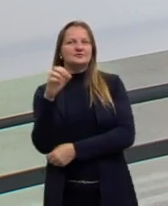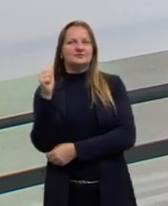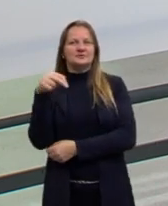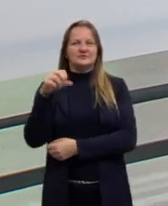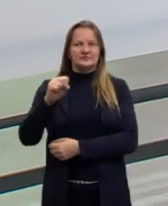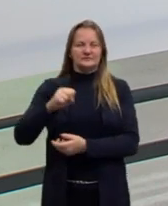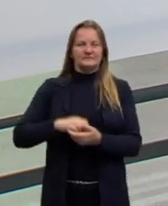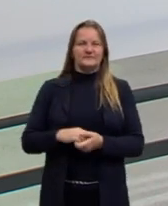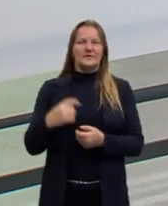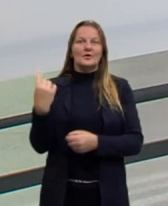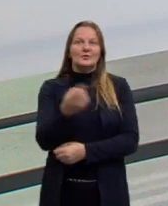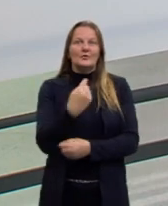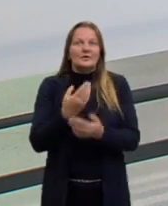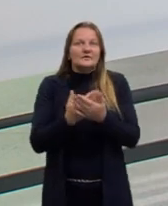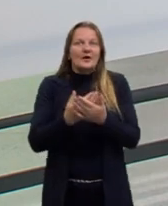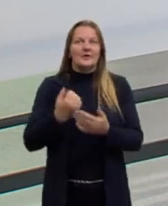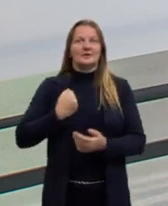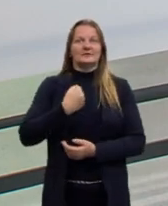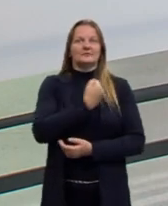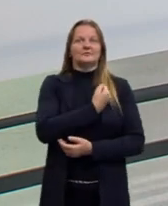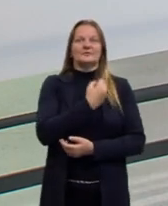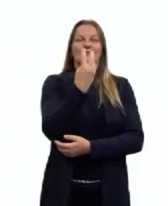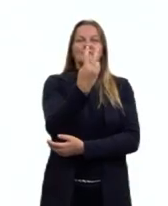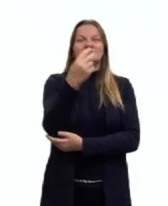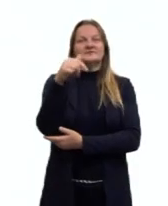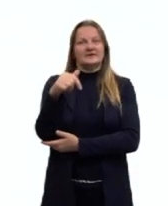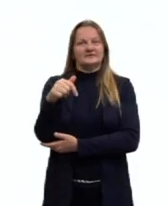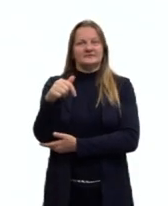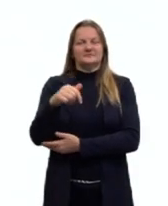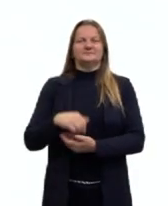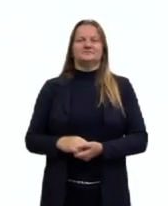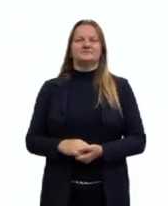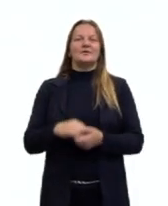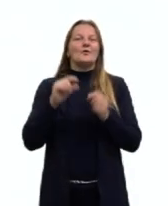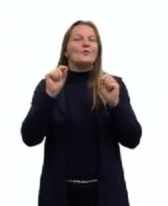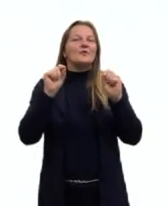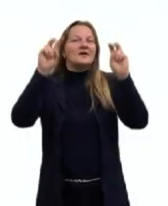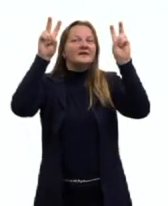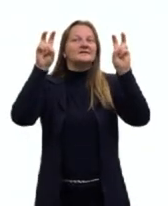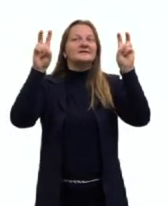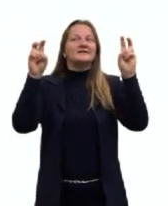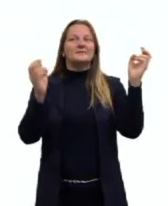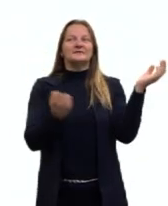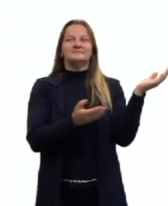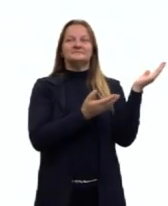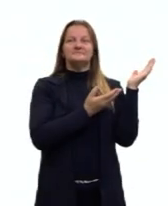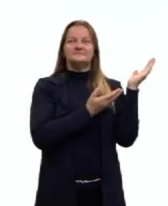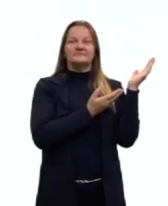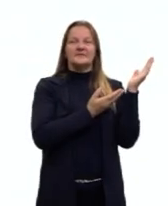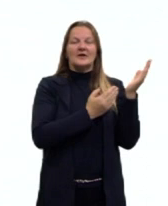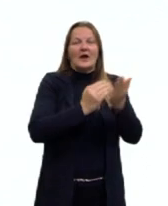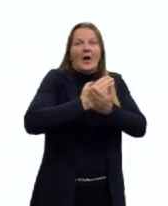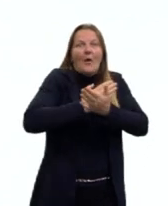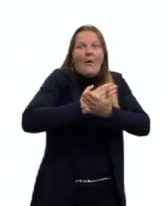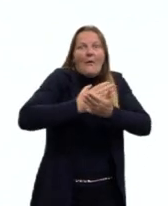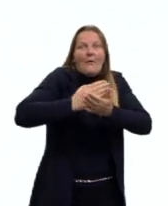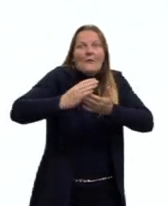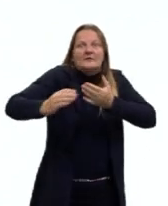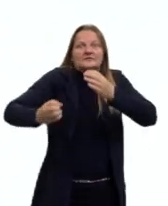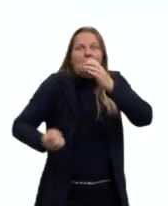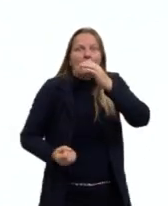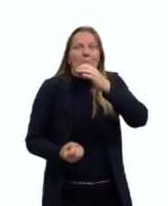Bom, nós estamos na aula de número 27 e a aula de hoje, o tema é a